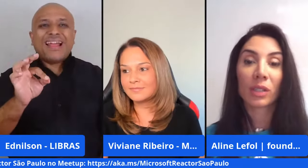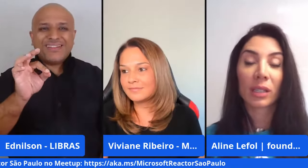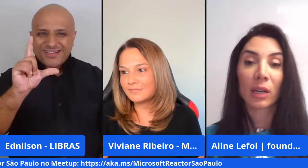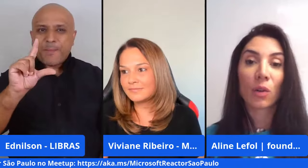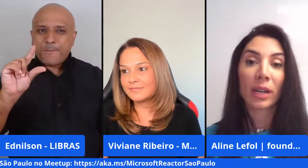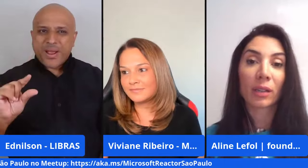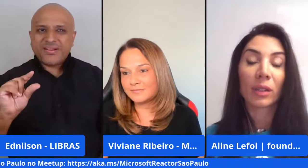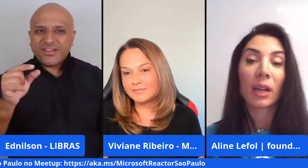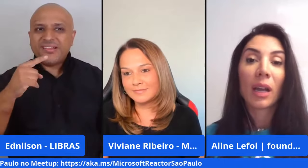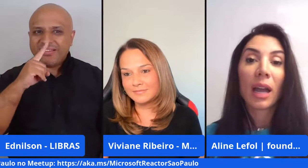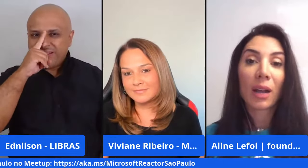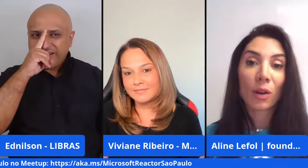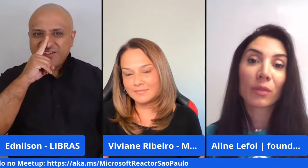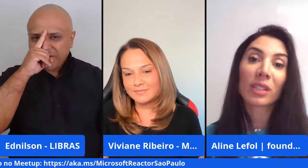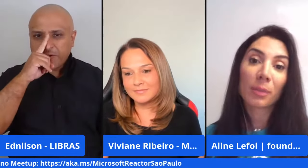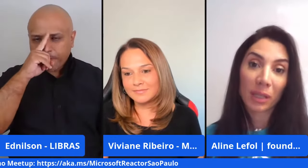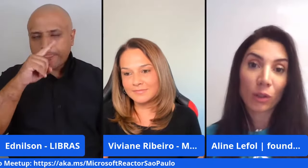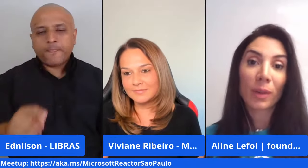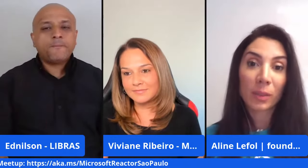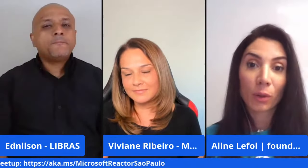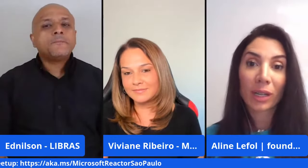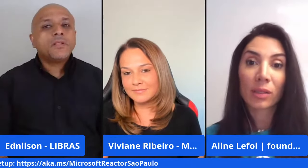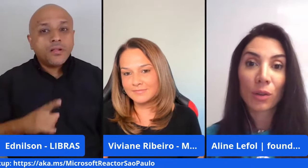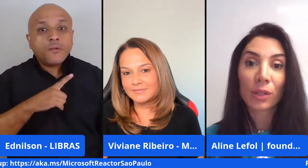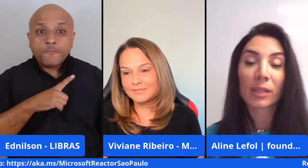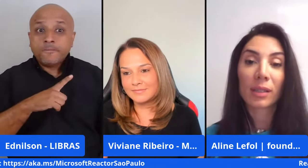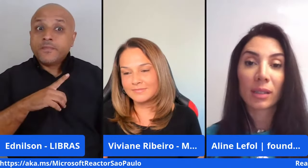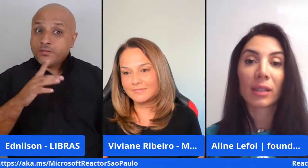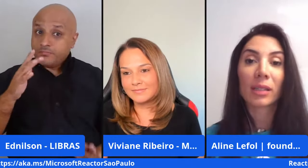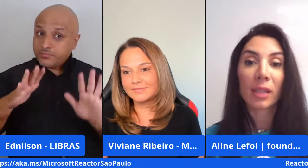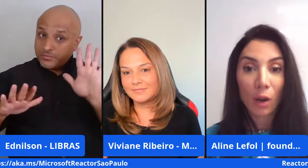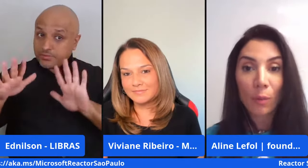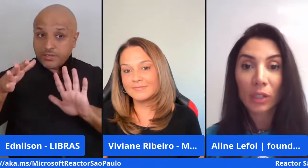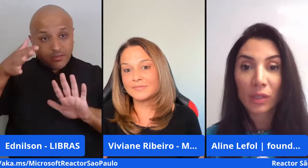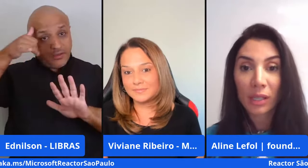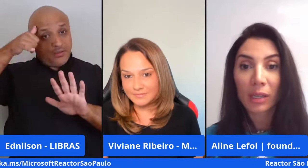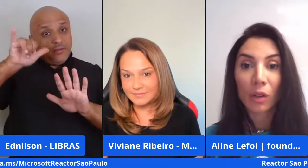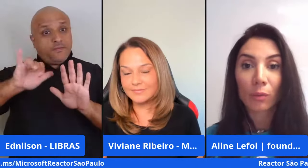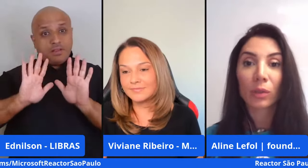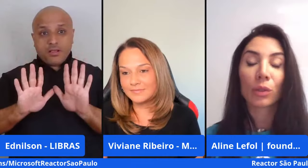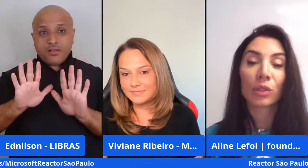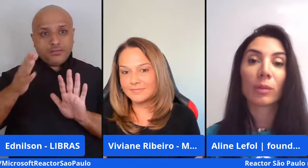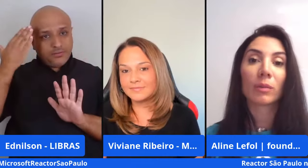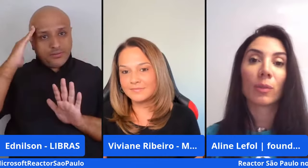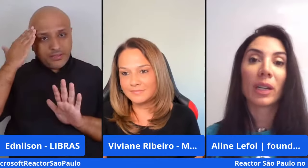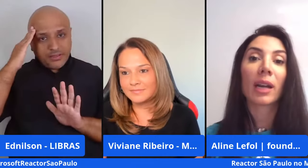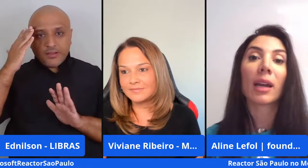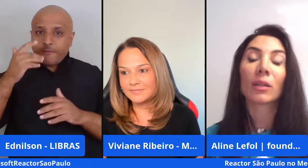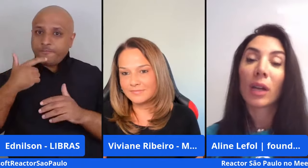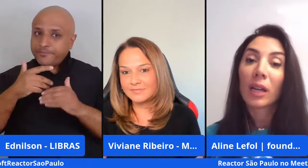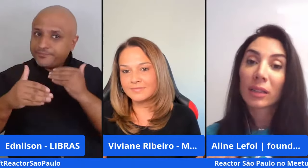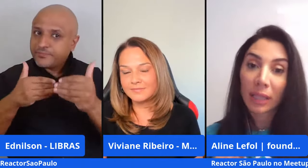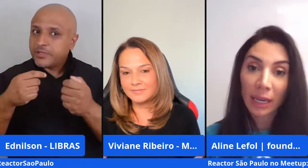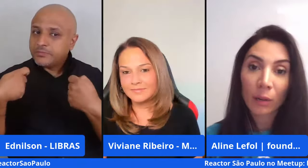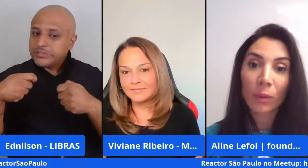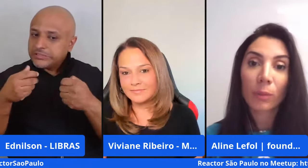que você está correndo. Agora, você precisa tomar as precauções, entender se realmente você resolve uma dor de mercado, ter uma